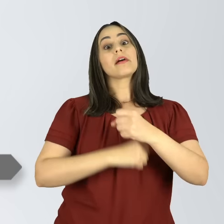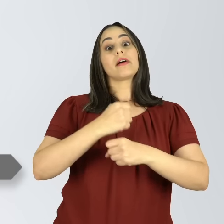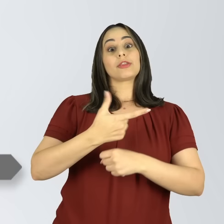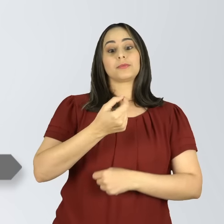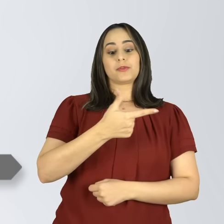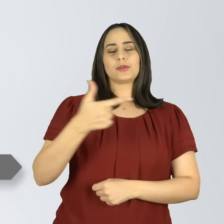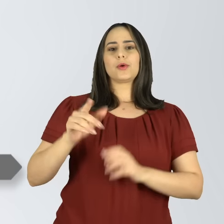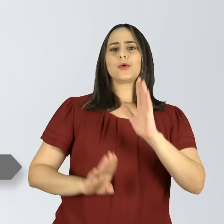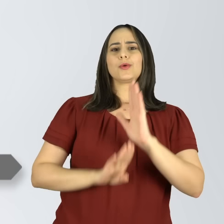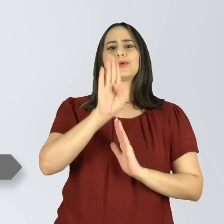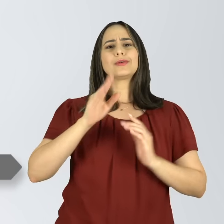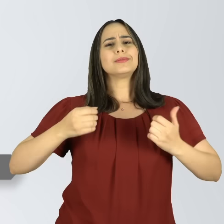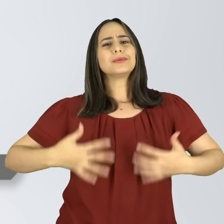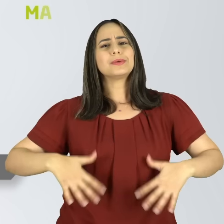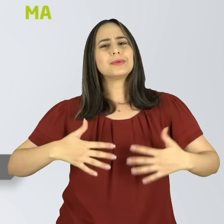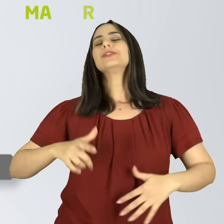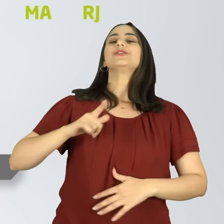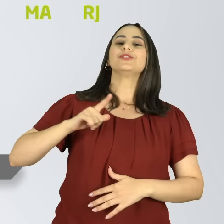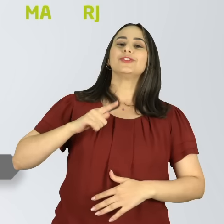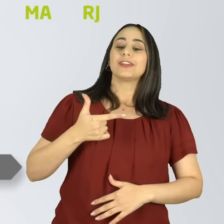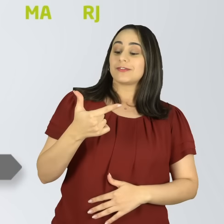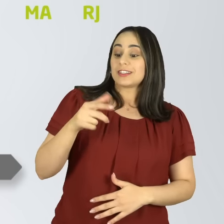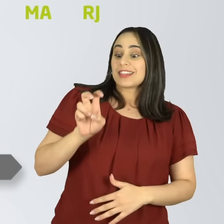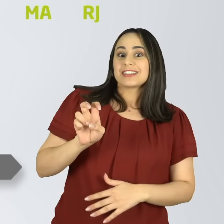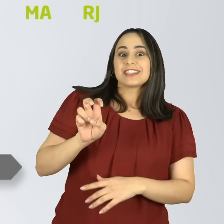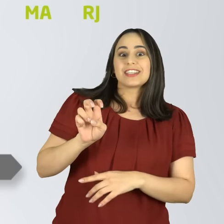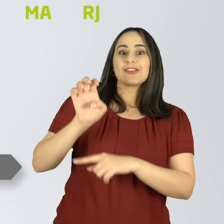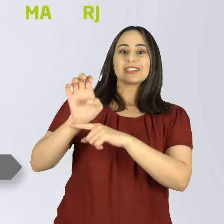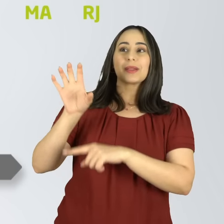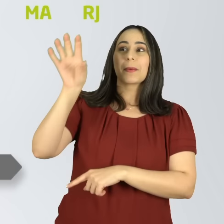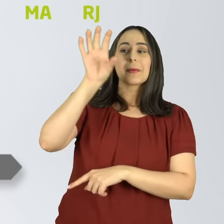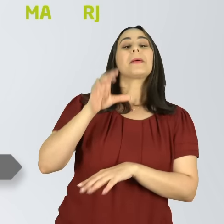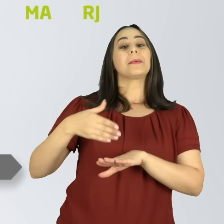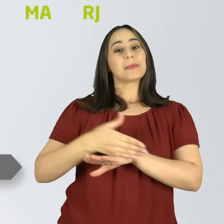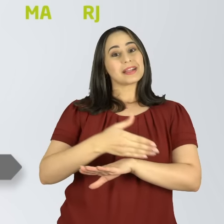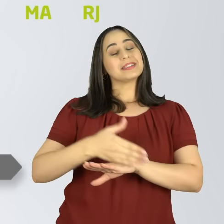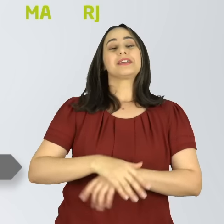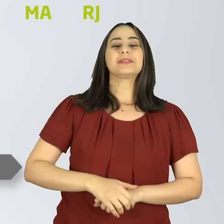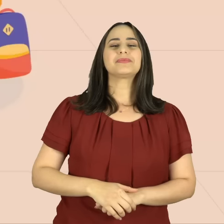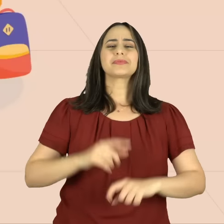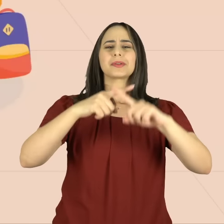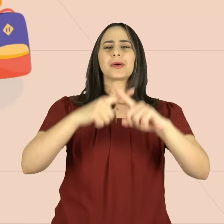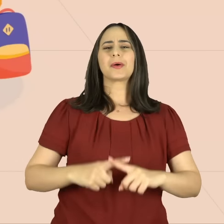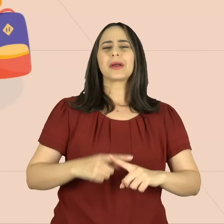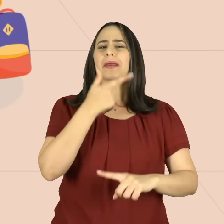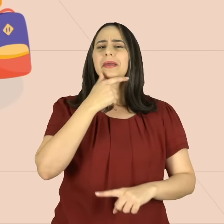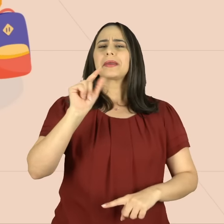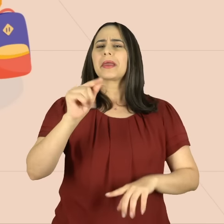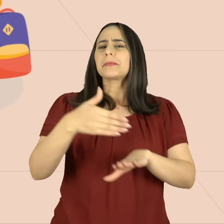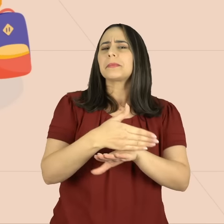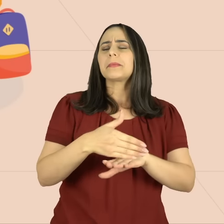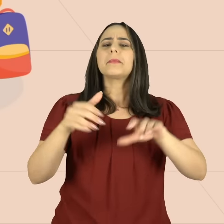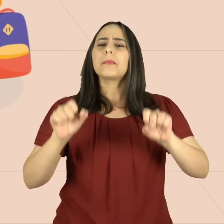E em 2022, um crescimento exponencial contemplando 25 estados. A Olimpíada